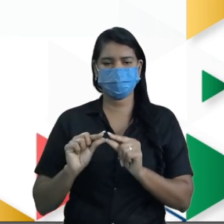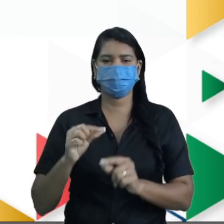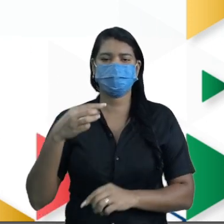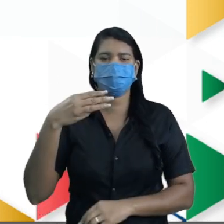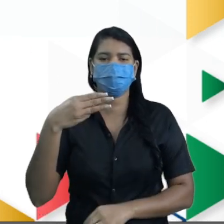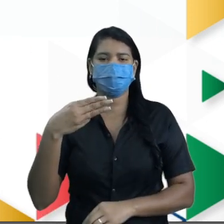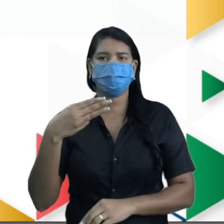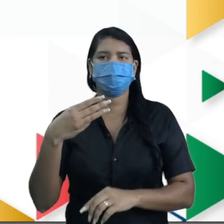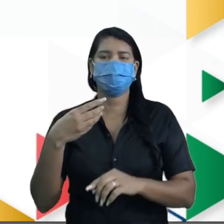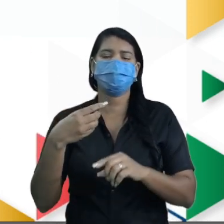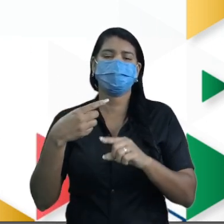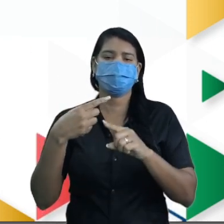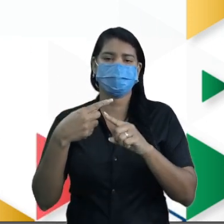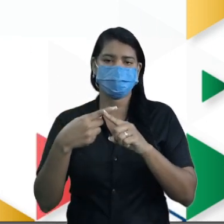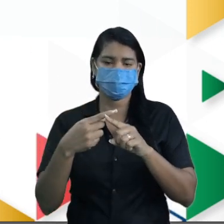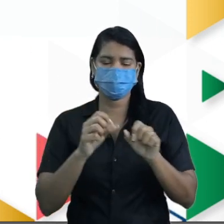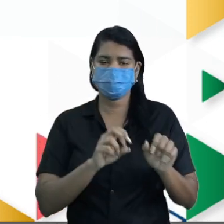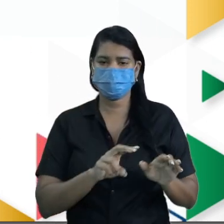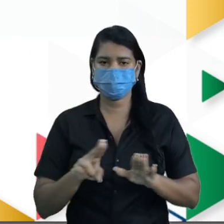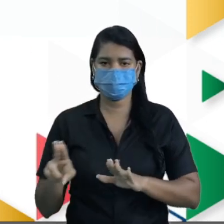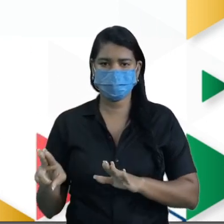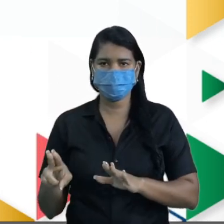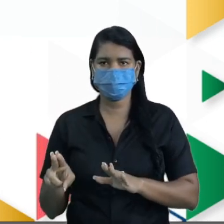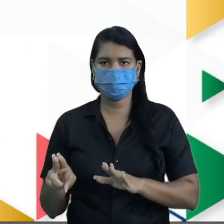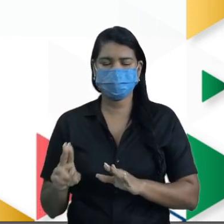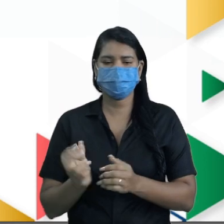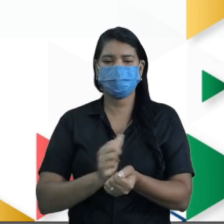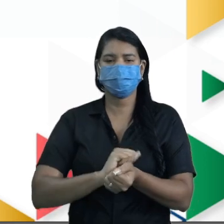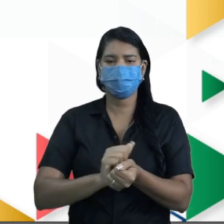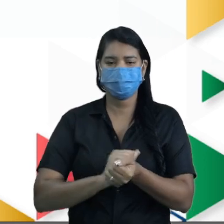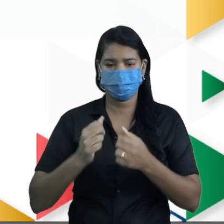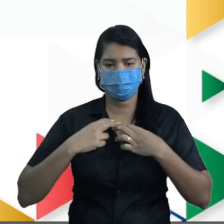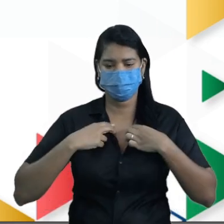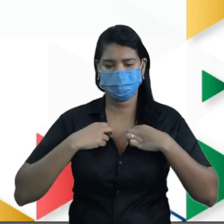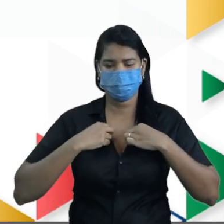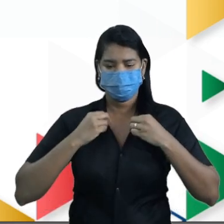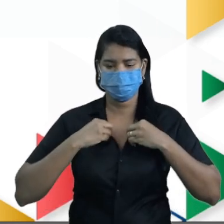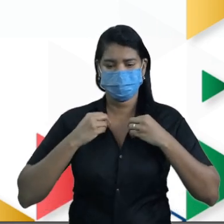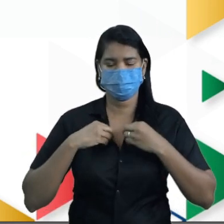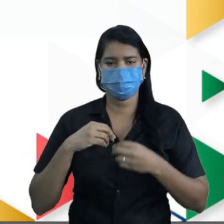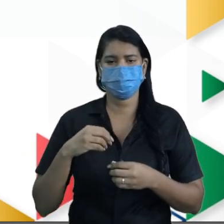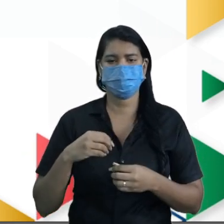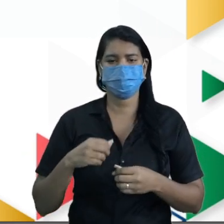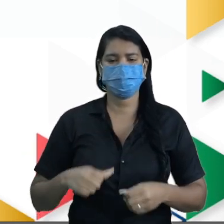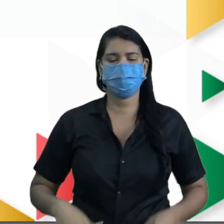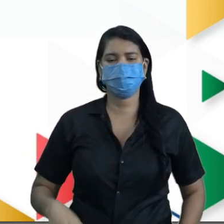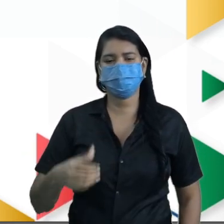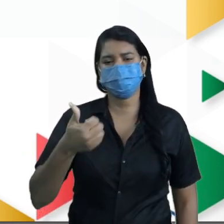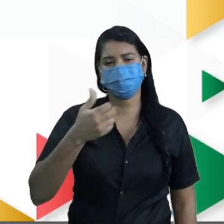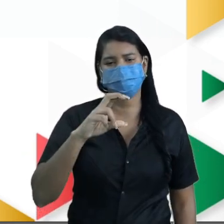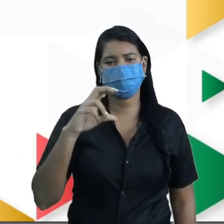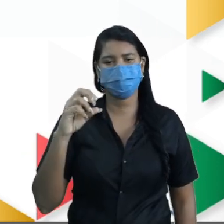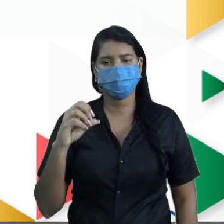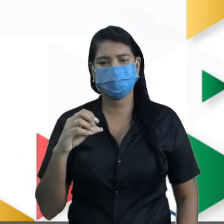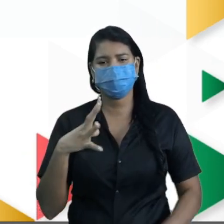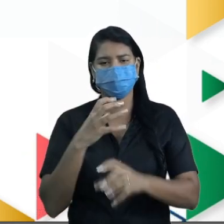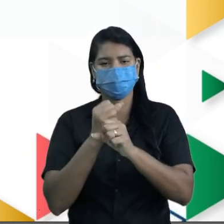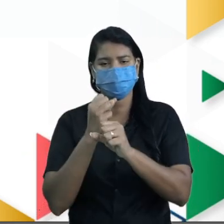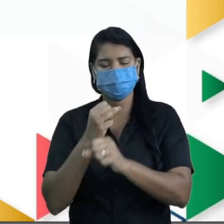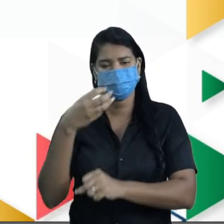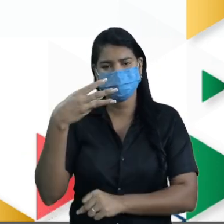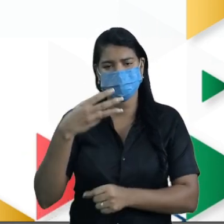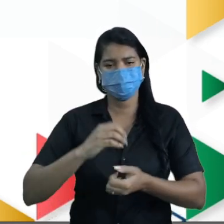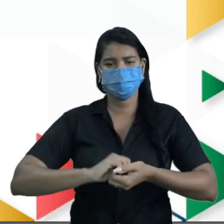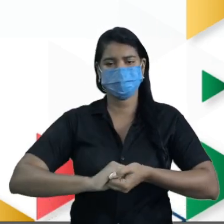vezes por semana apenas a lavagem de roupa. Então ela gastava 150, vai multiplicar por 3, tá?